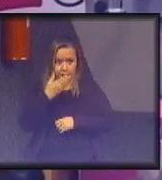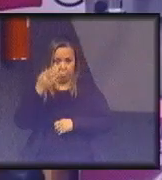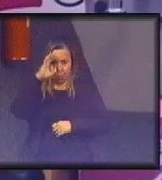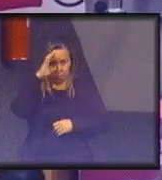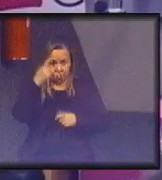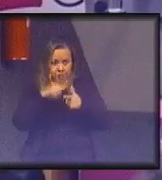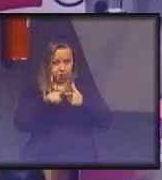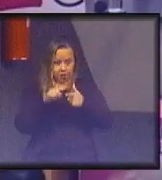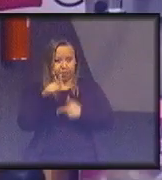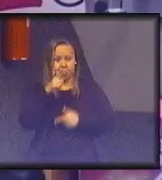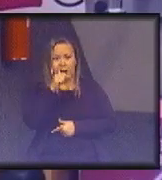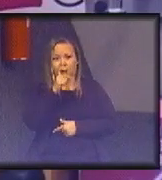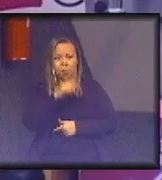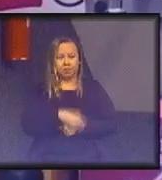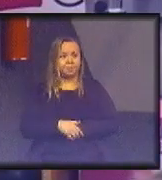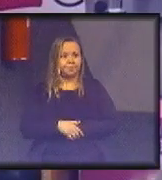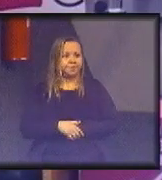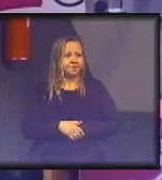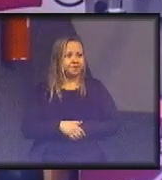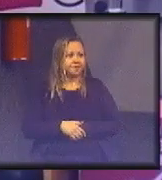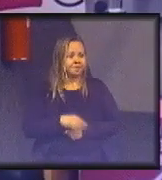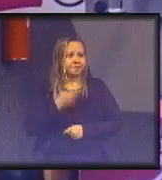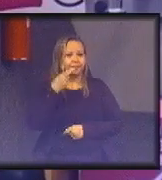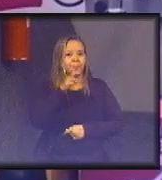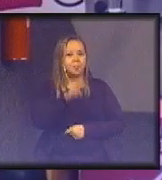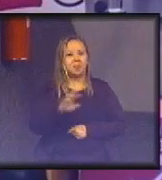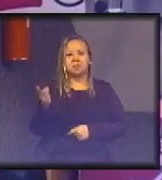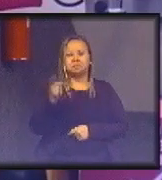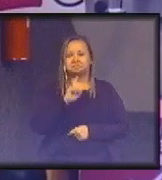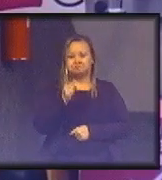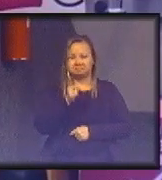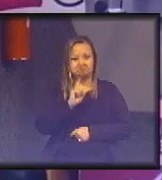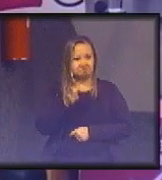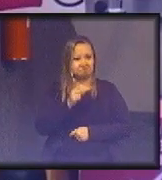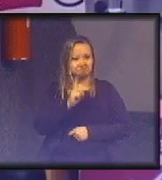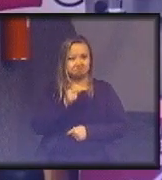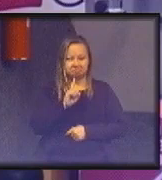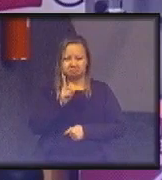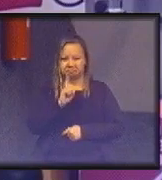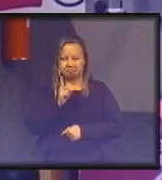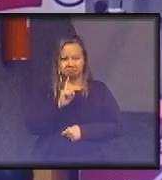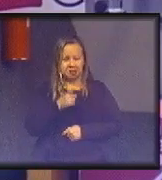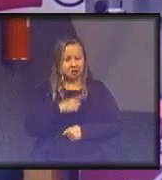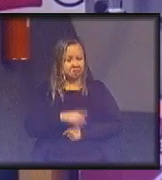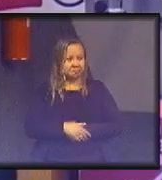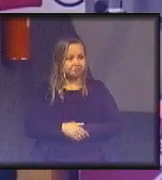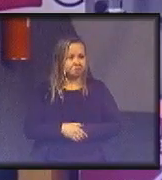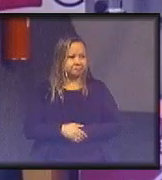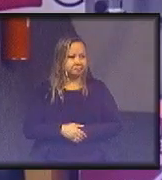Nem de perto. Nem de perto. A gente precisa...